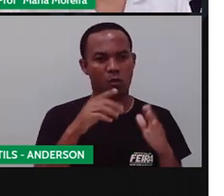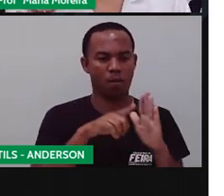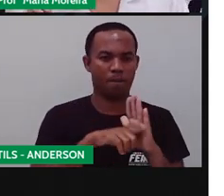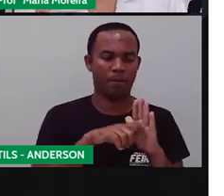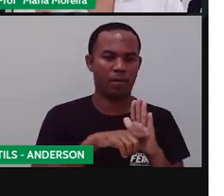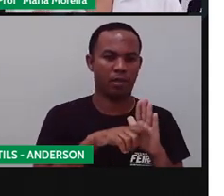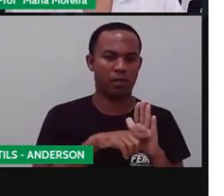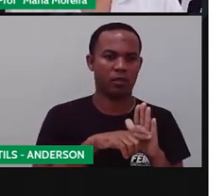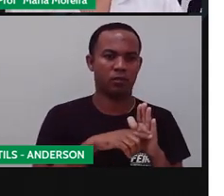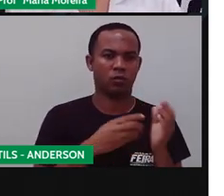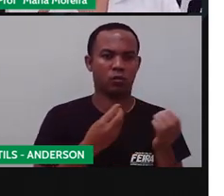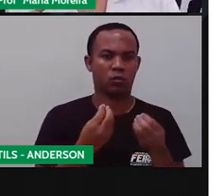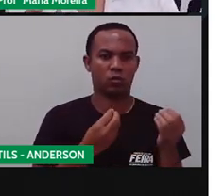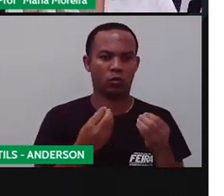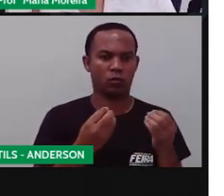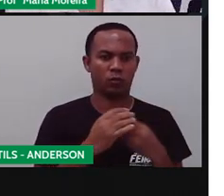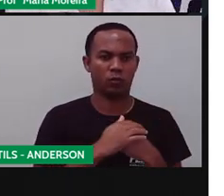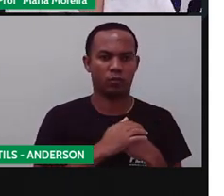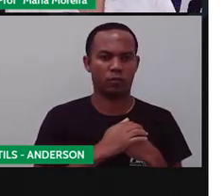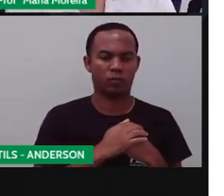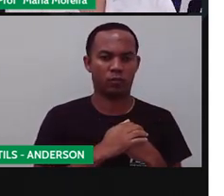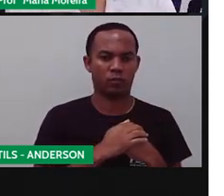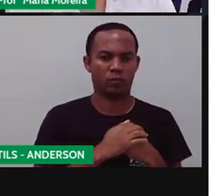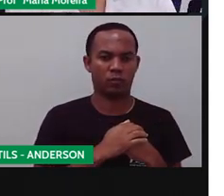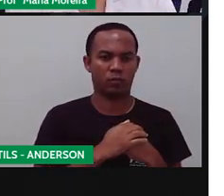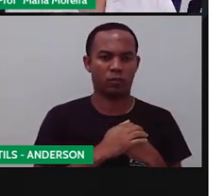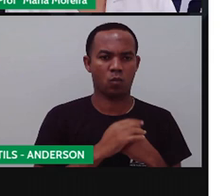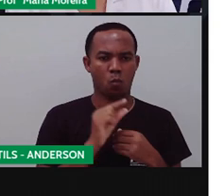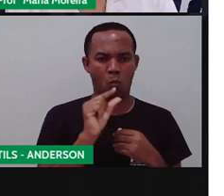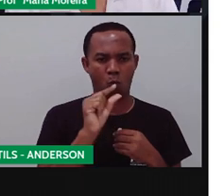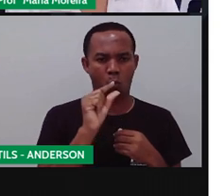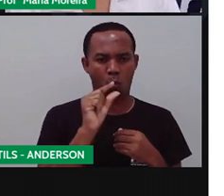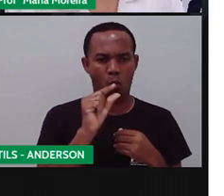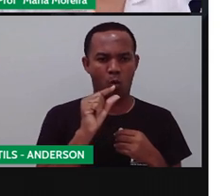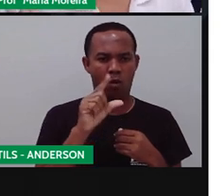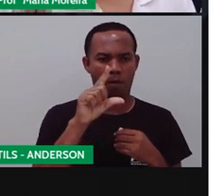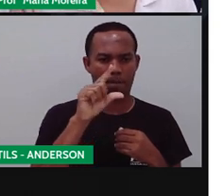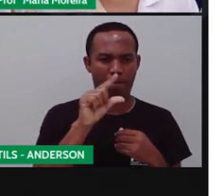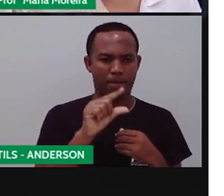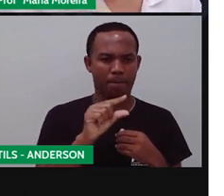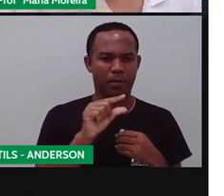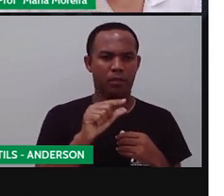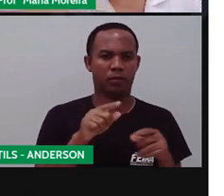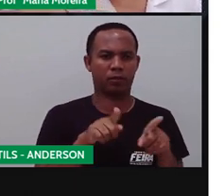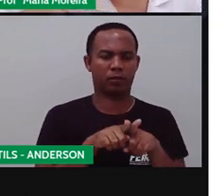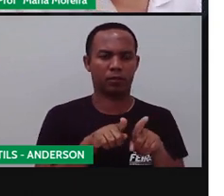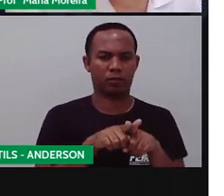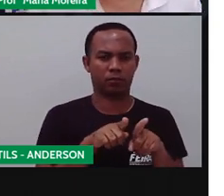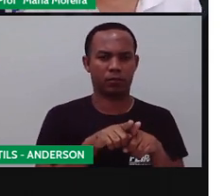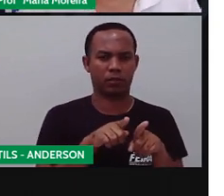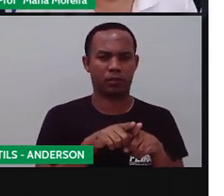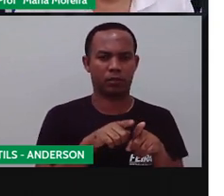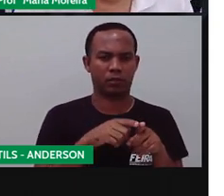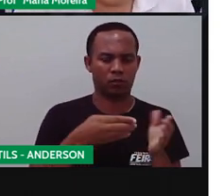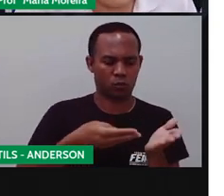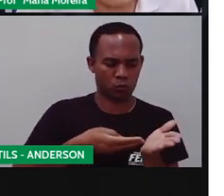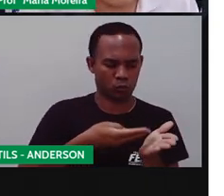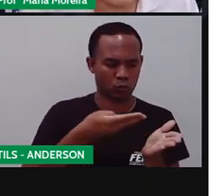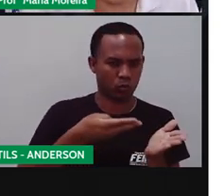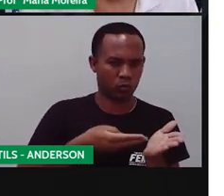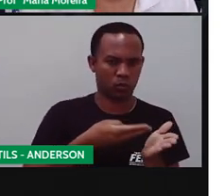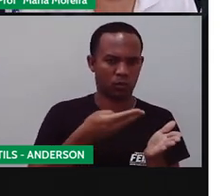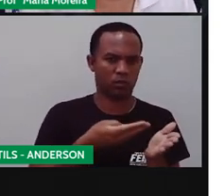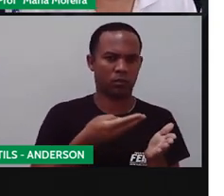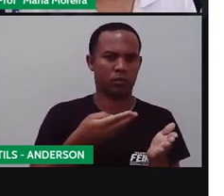mais. A de sobremesa é aquela intermediária, ela é um pouco menor. E a colher de chá, que é aquela pequenininha, que é a que a gente